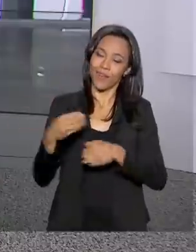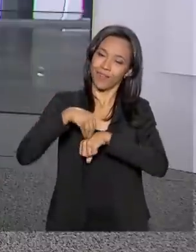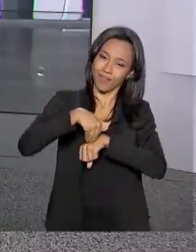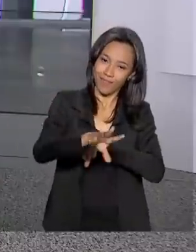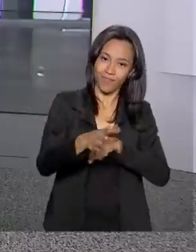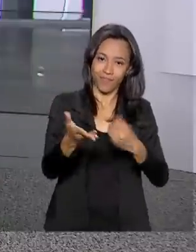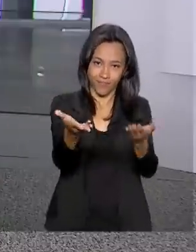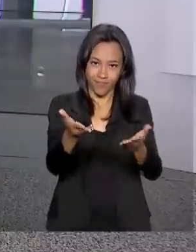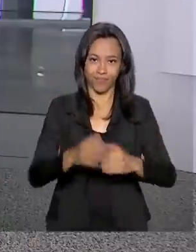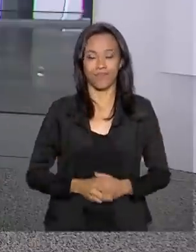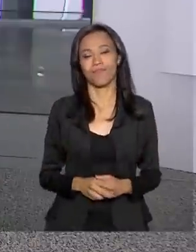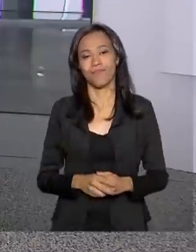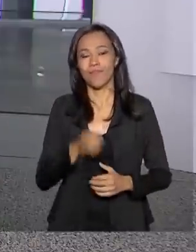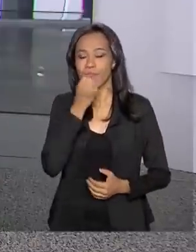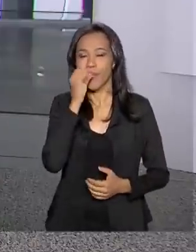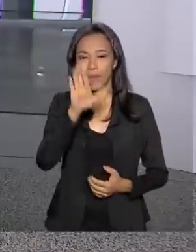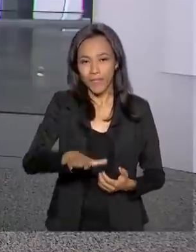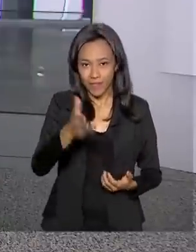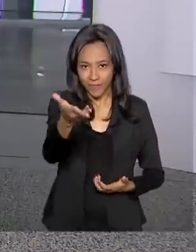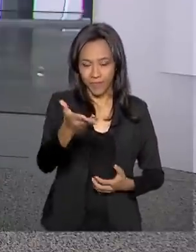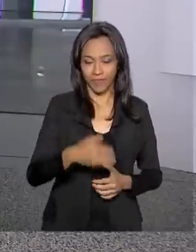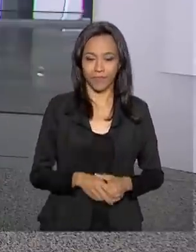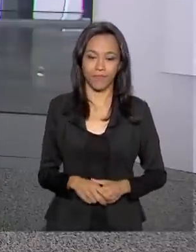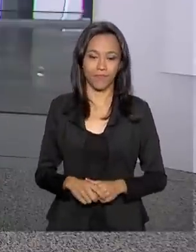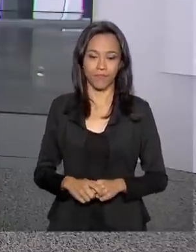agora. Oi, Luciana, boa tarde para você.